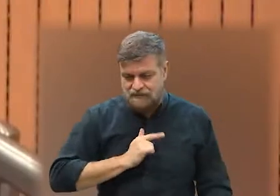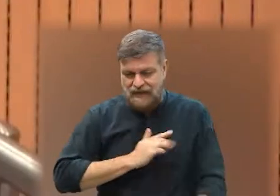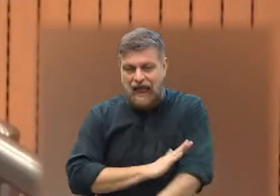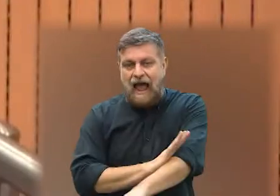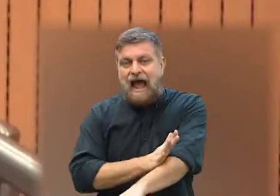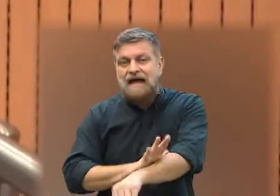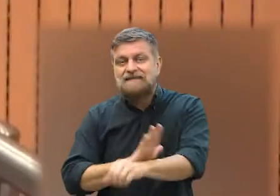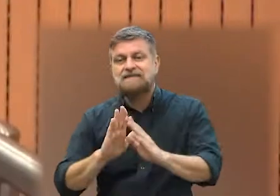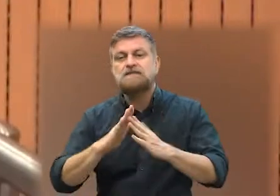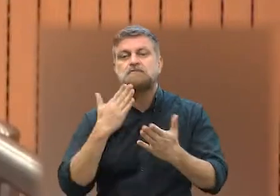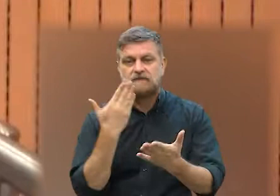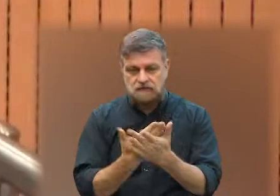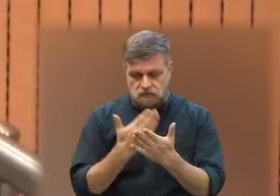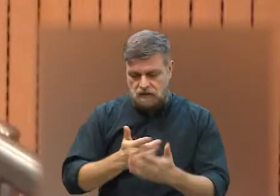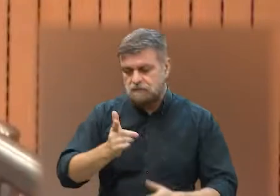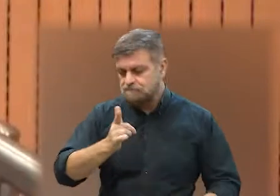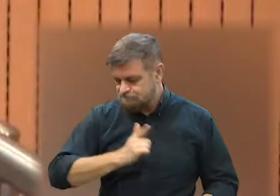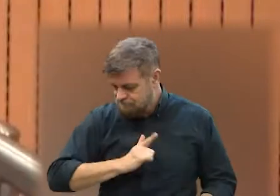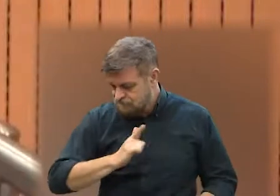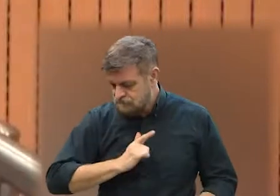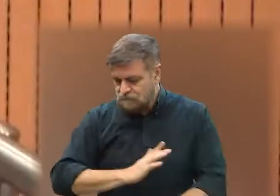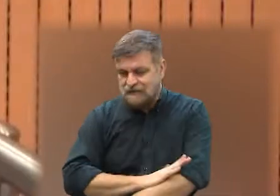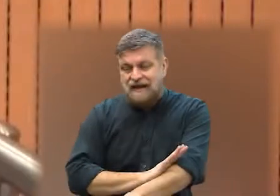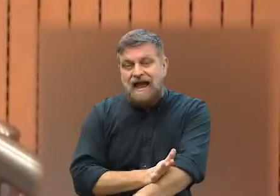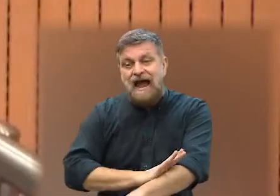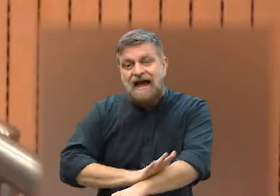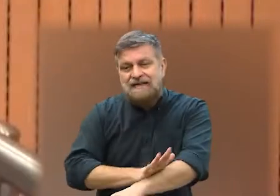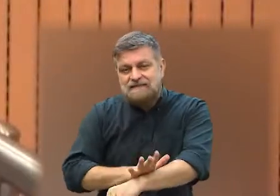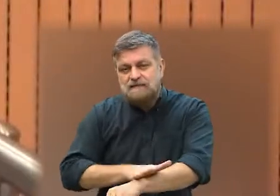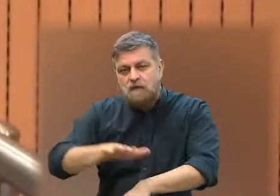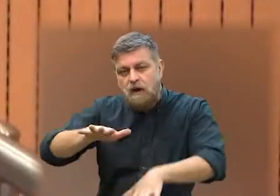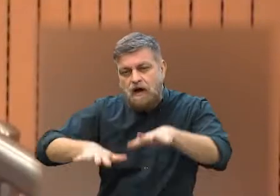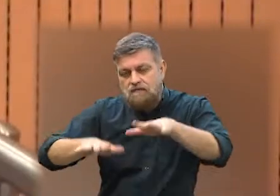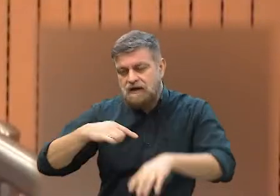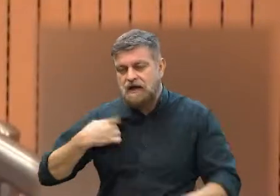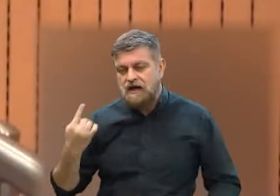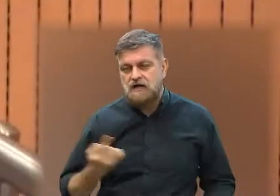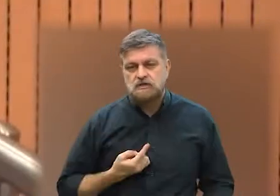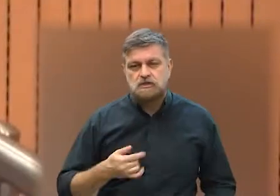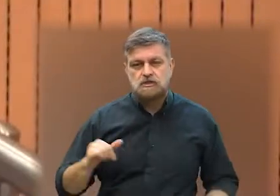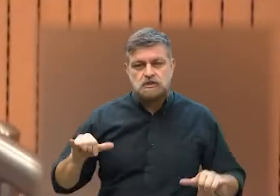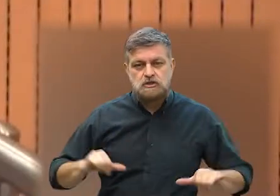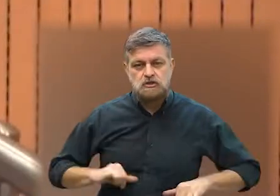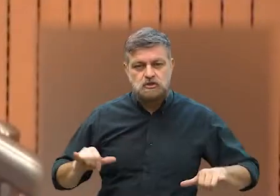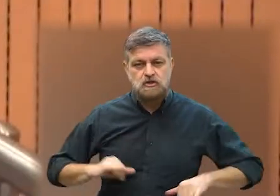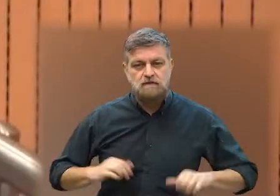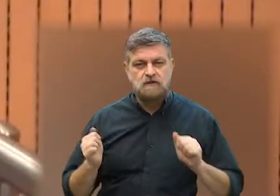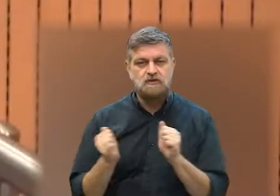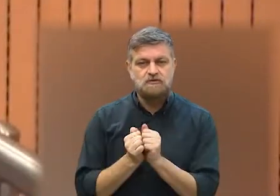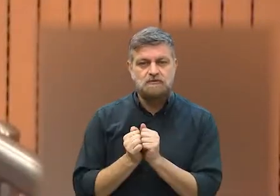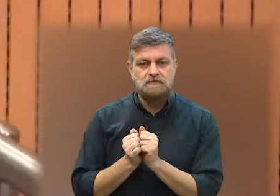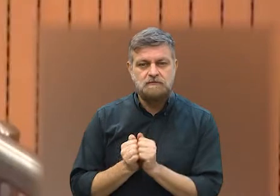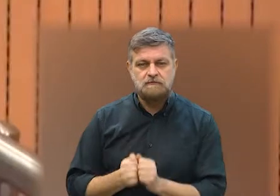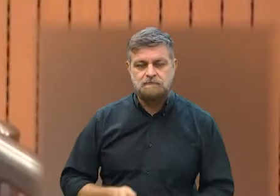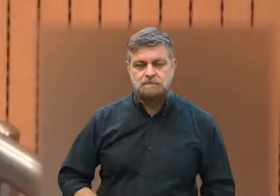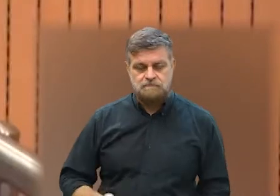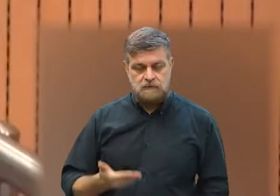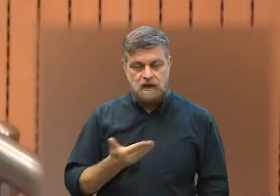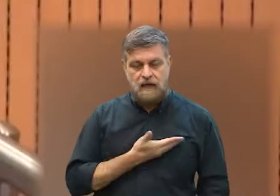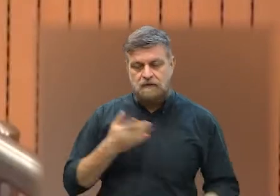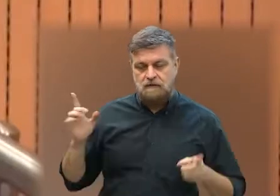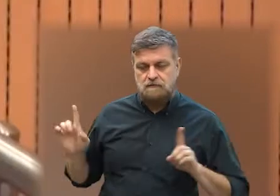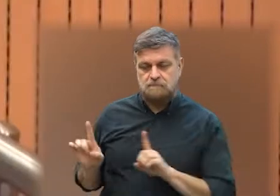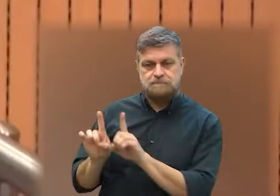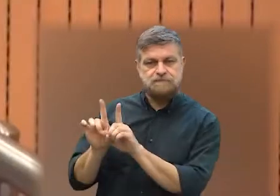é o racismo na escola, ou às vezes a gente sofre até o racismo com os nossos